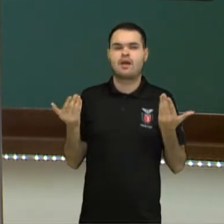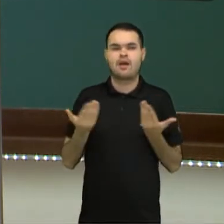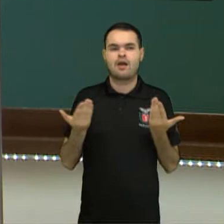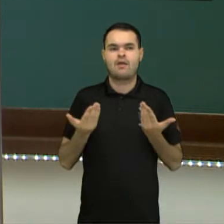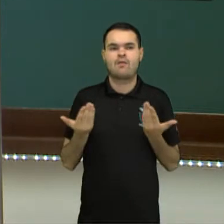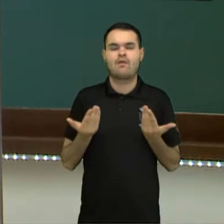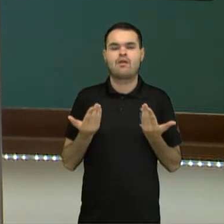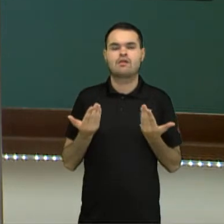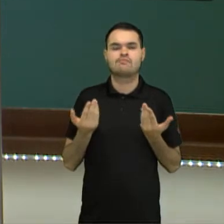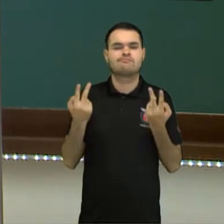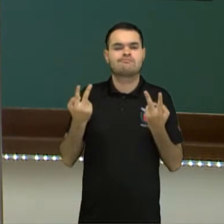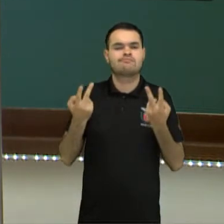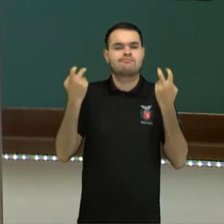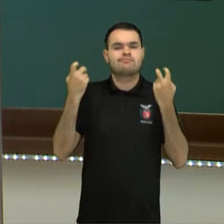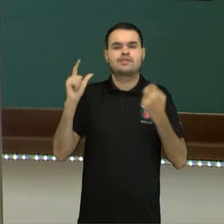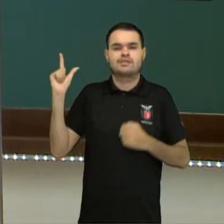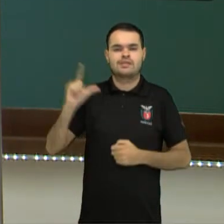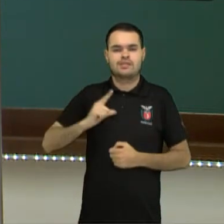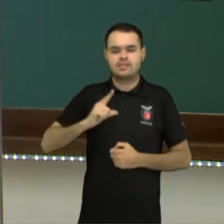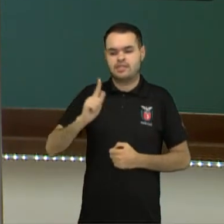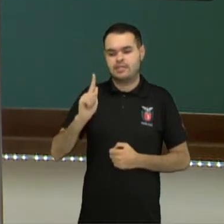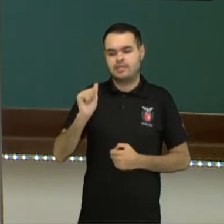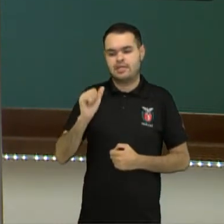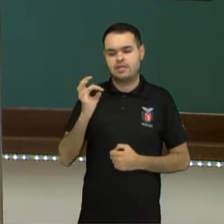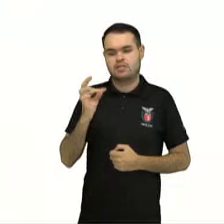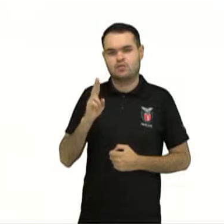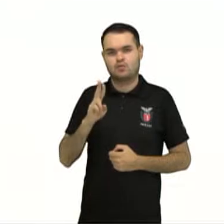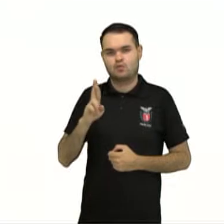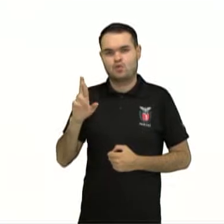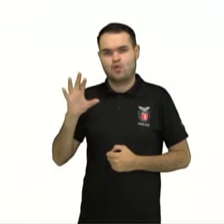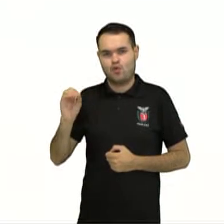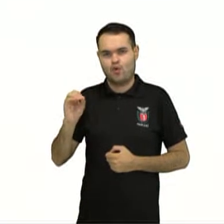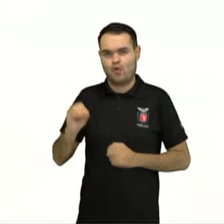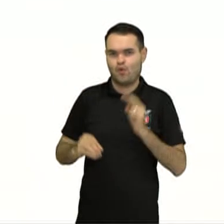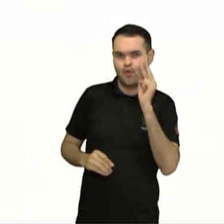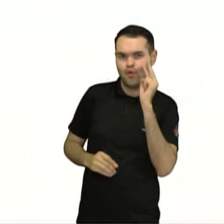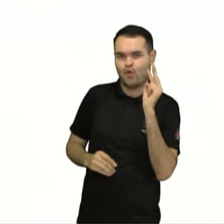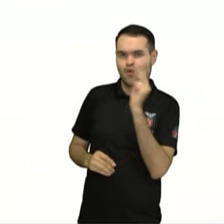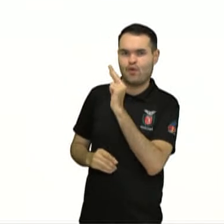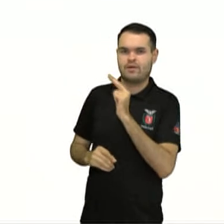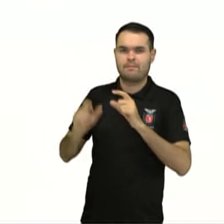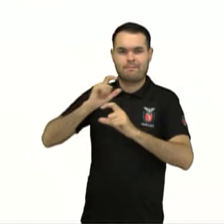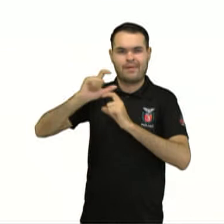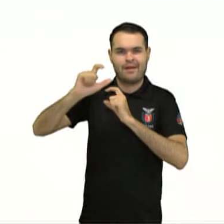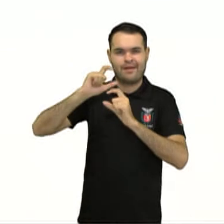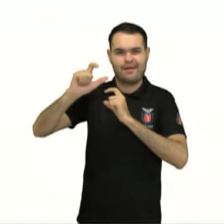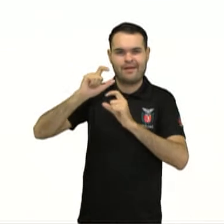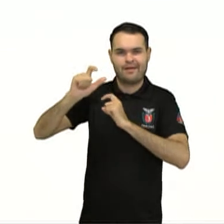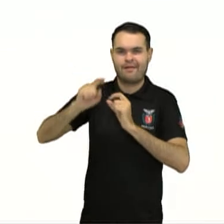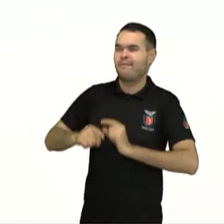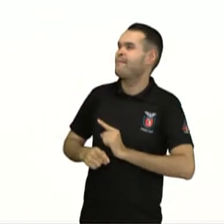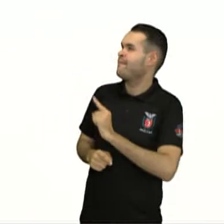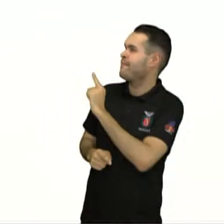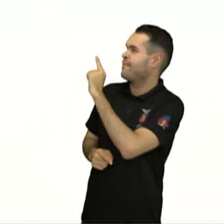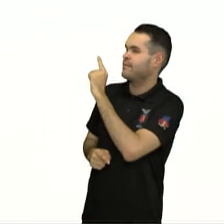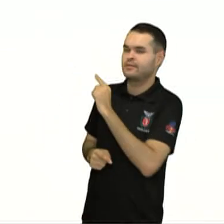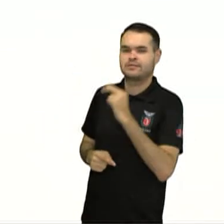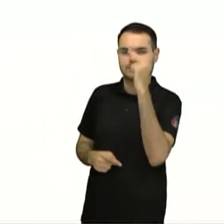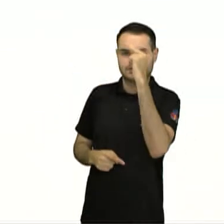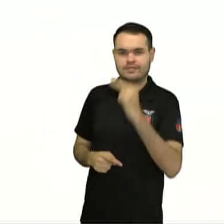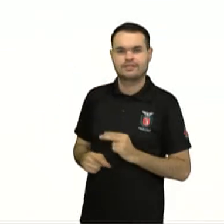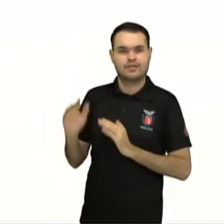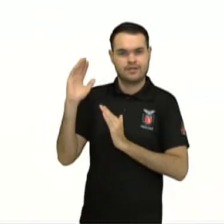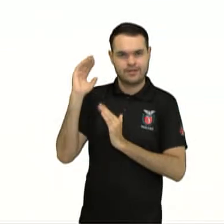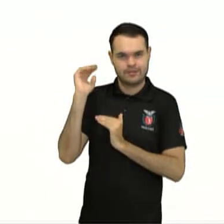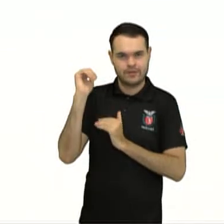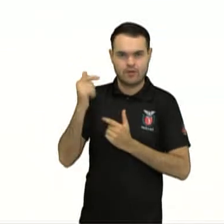vamos aqui, vamos a ver aqui, a ler gaturro. Que passaria se dejáramos de estar